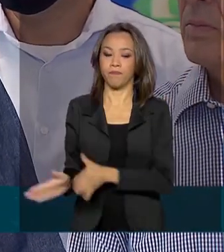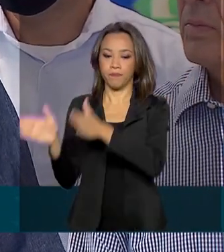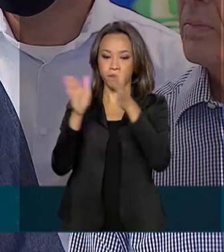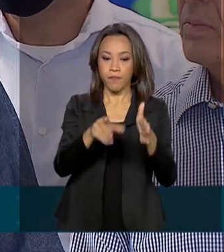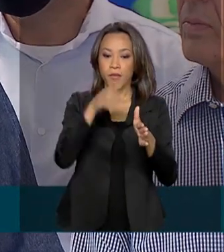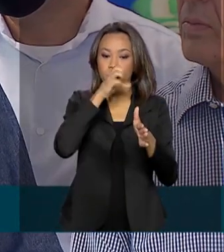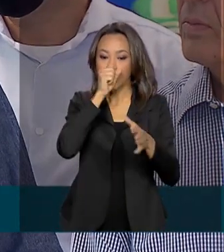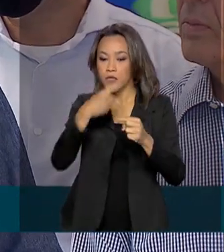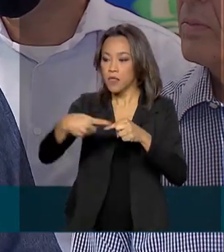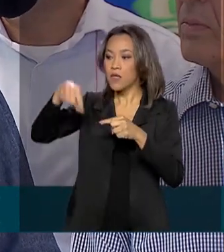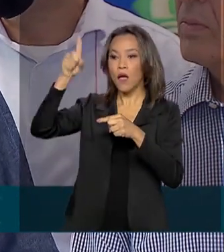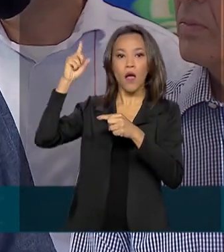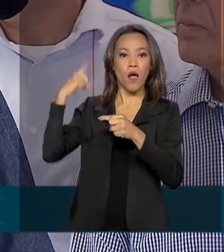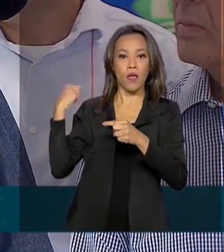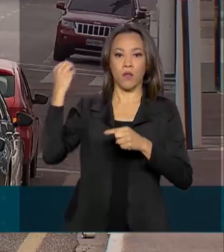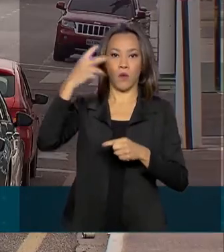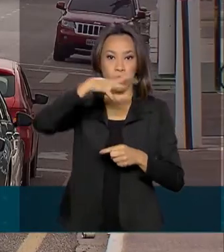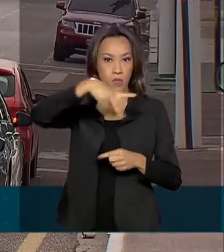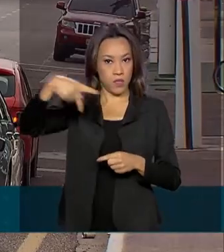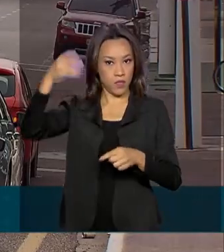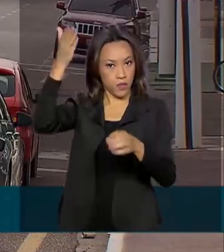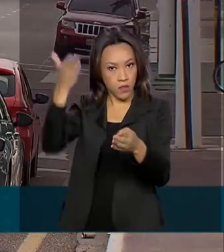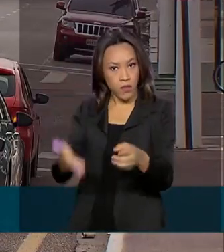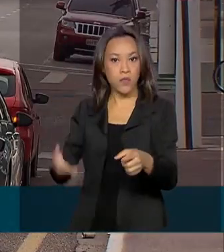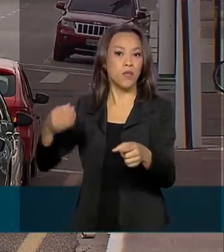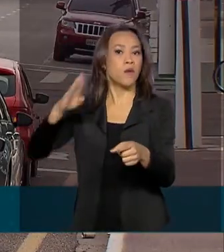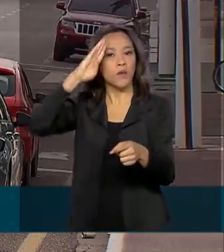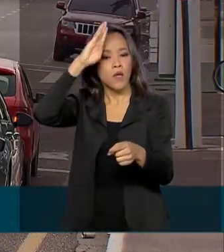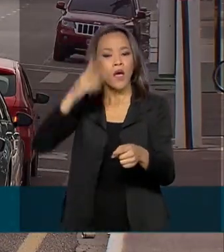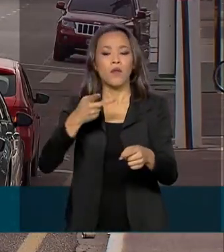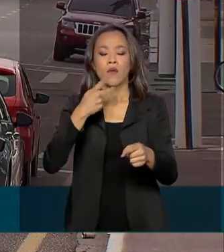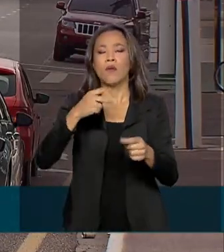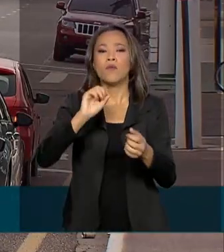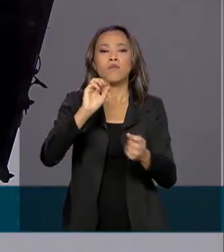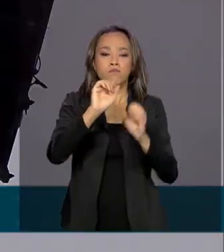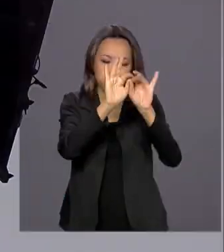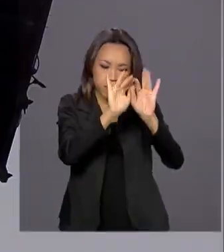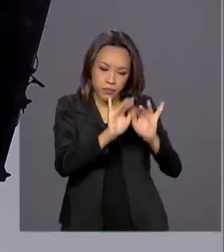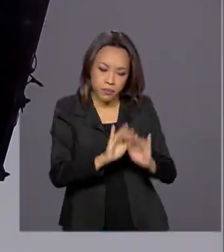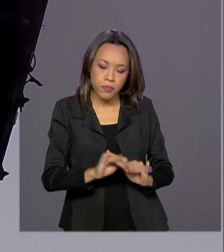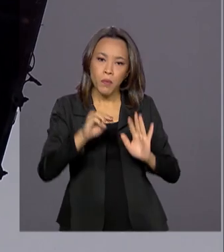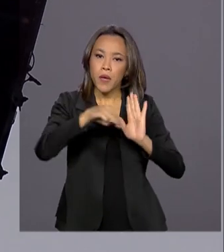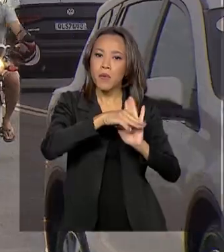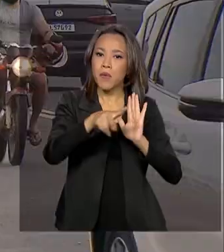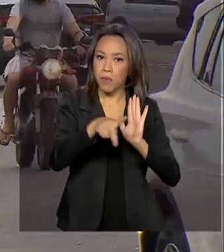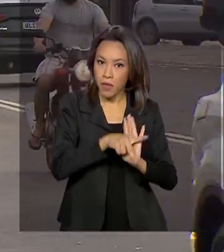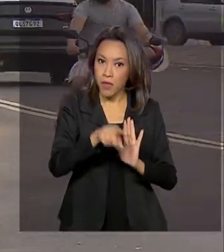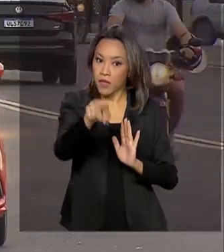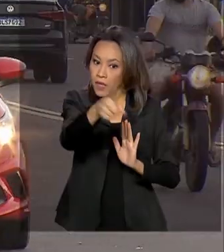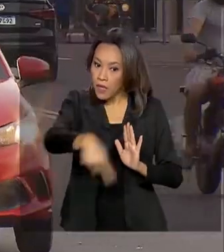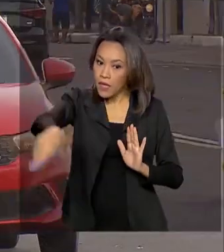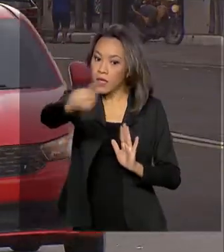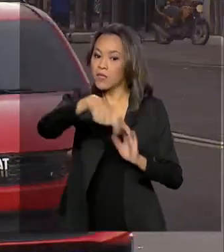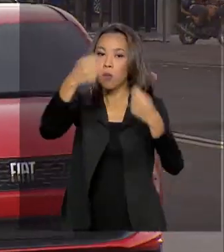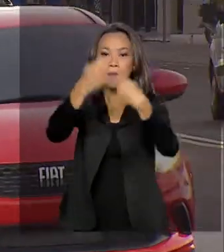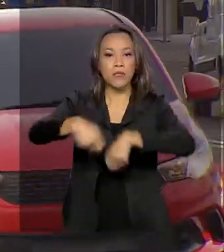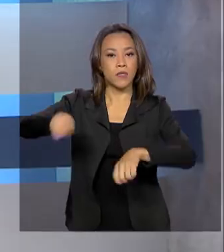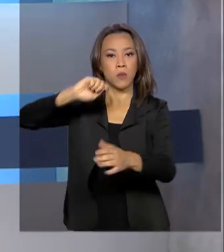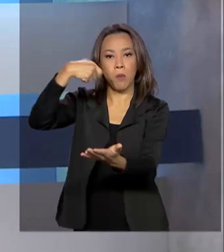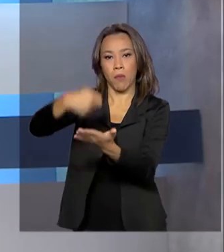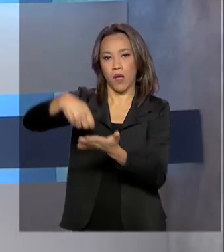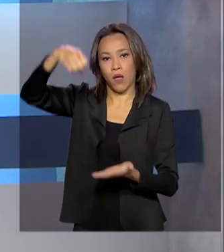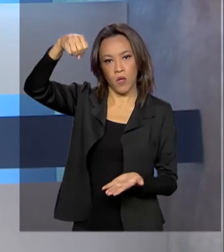Bolsonaro anunciou uma medida provisória que vai isentar a população amapaense da conta de luz por 30 dias.